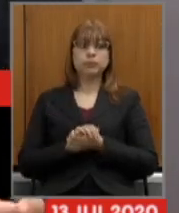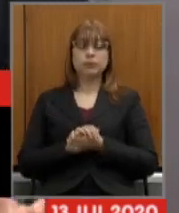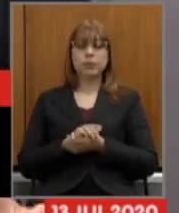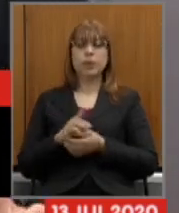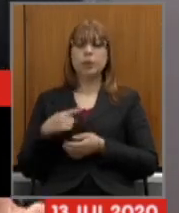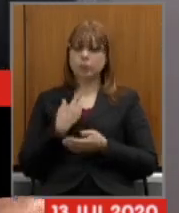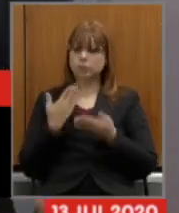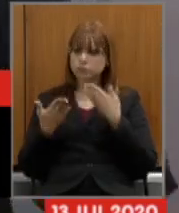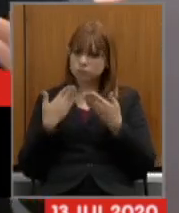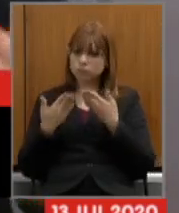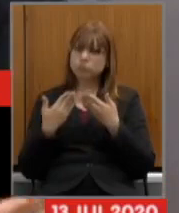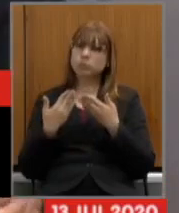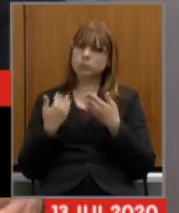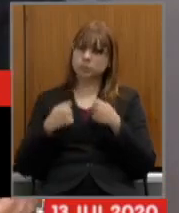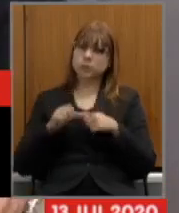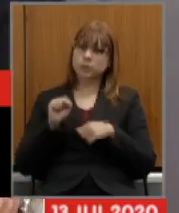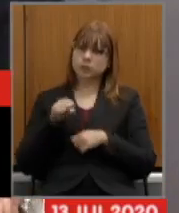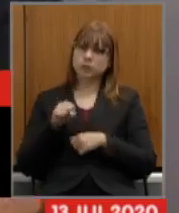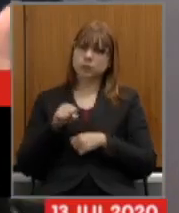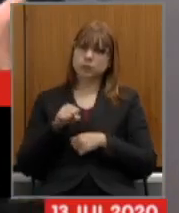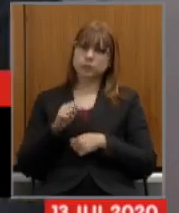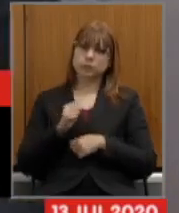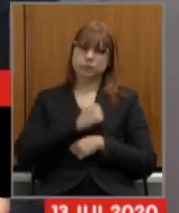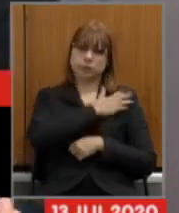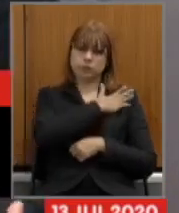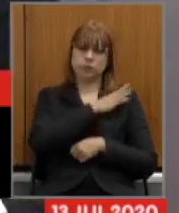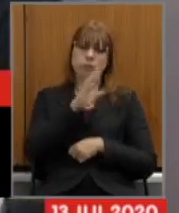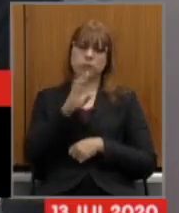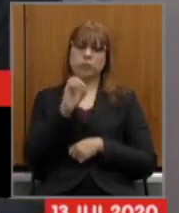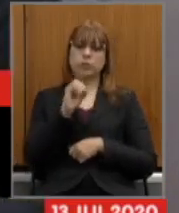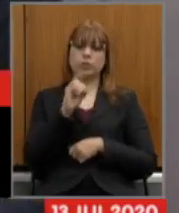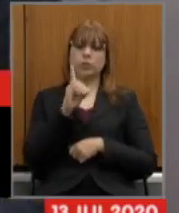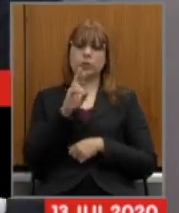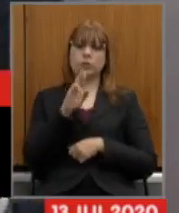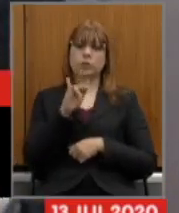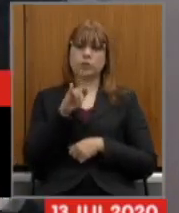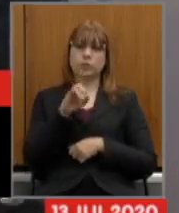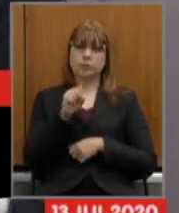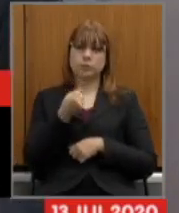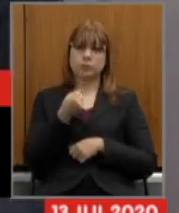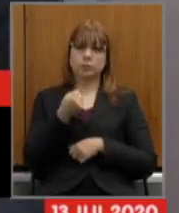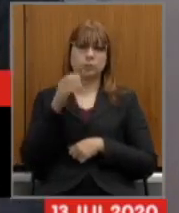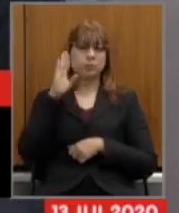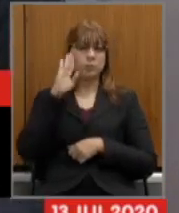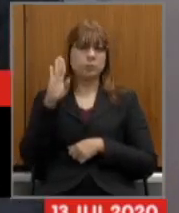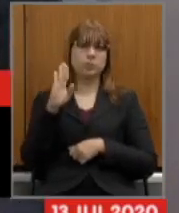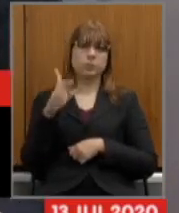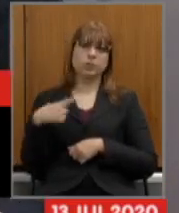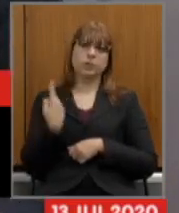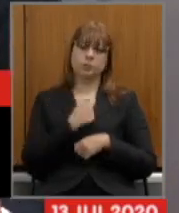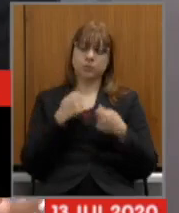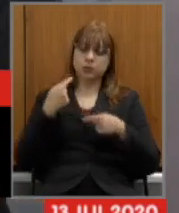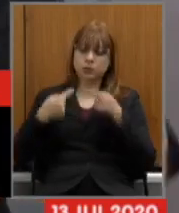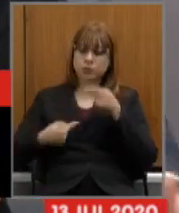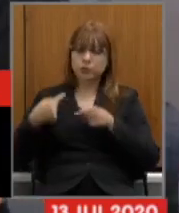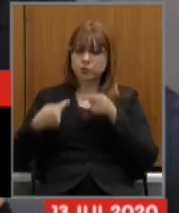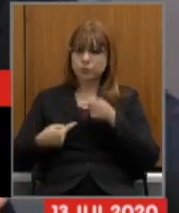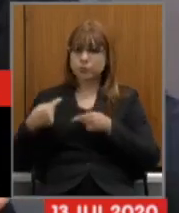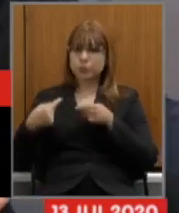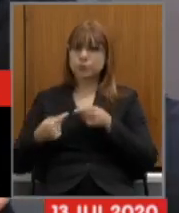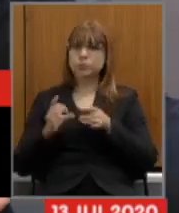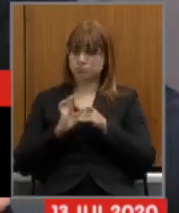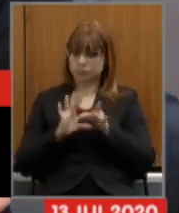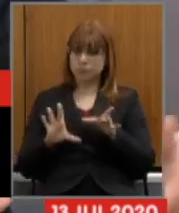o diálogo necessário eu acho que deputado sargento Rodrigues essa é a principal premissa que nós temos que debater aqui há